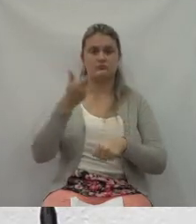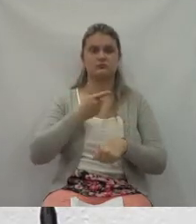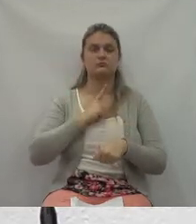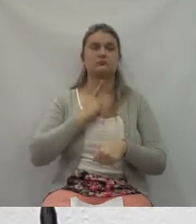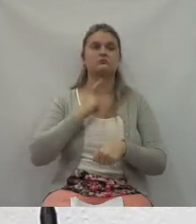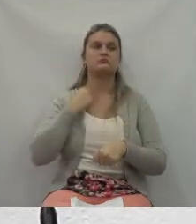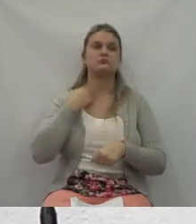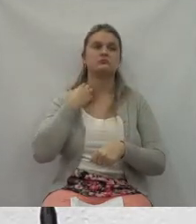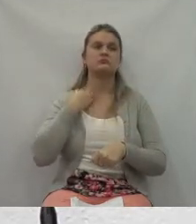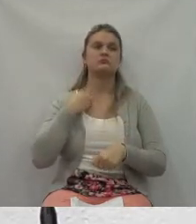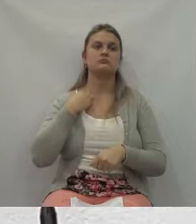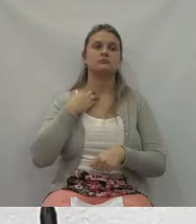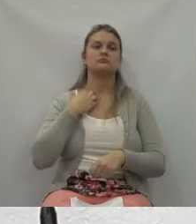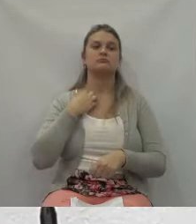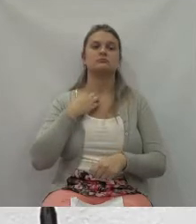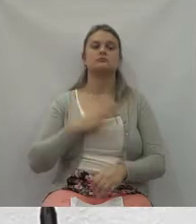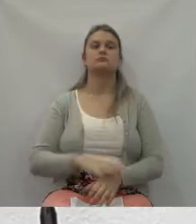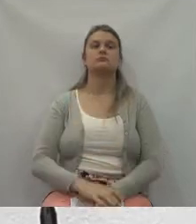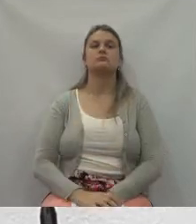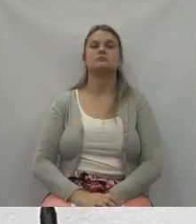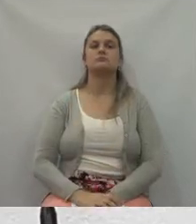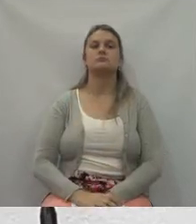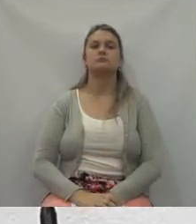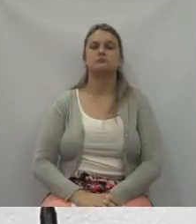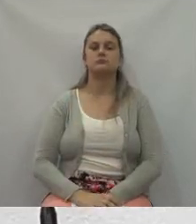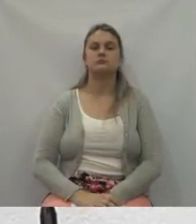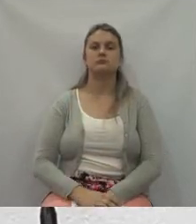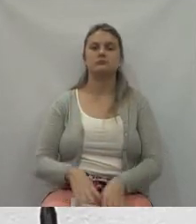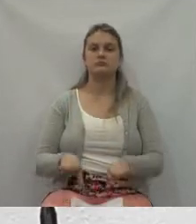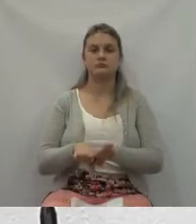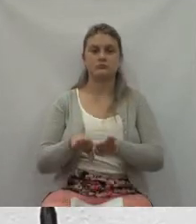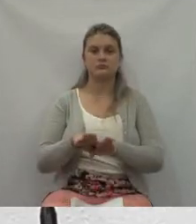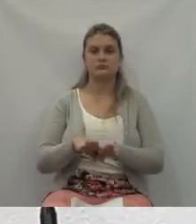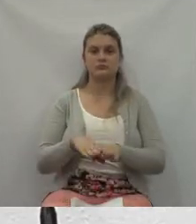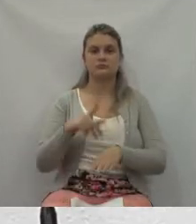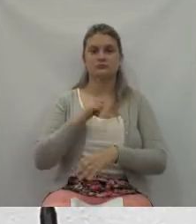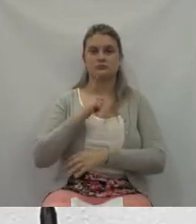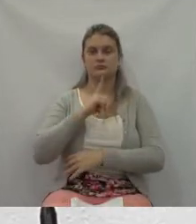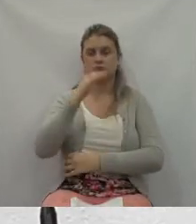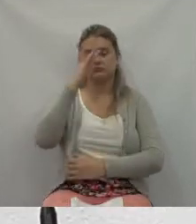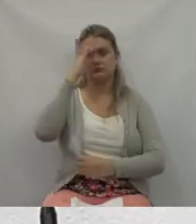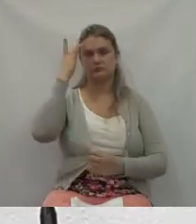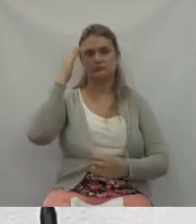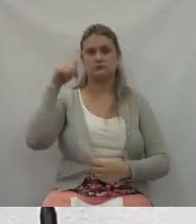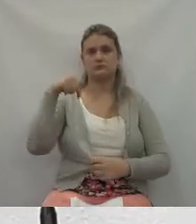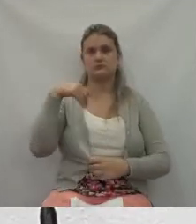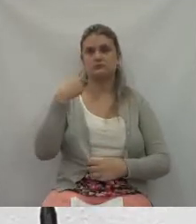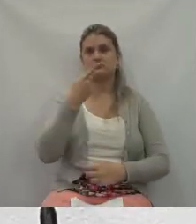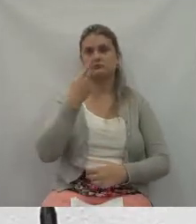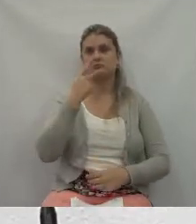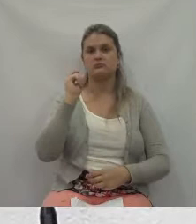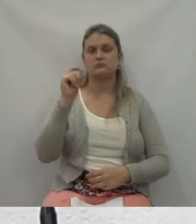e abro parênteses aqui para dizer que, infelizmente, às vezes,